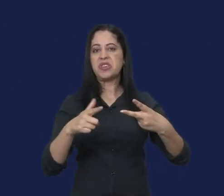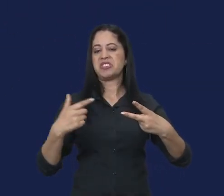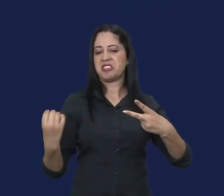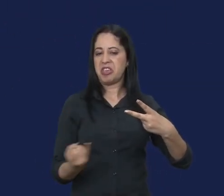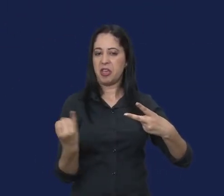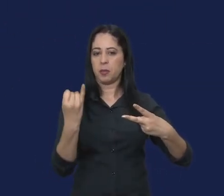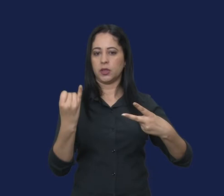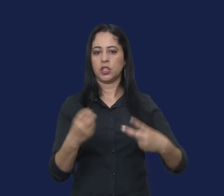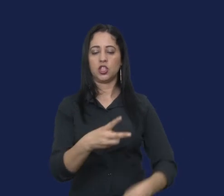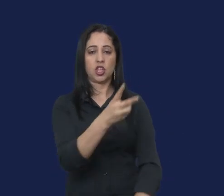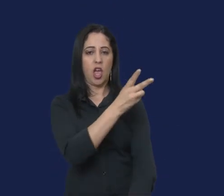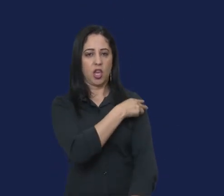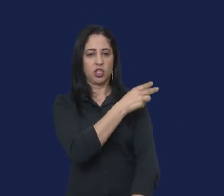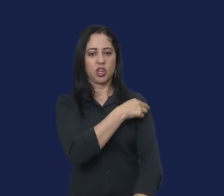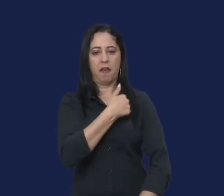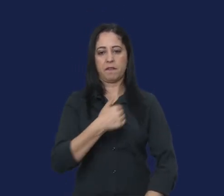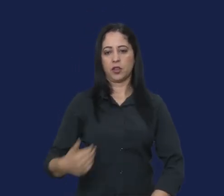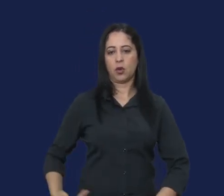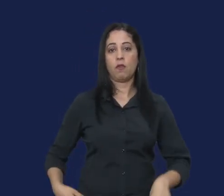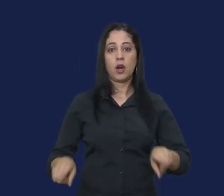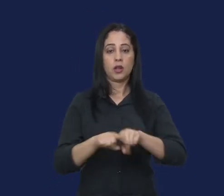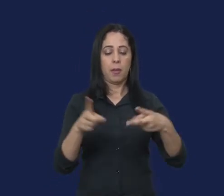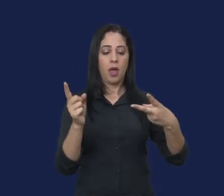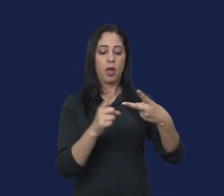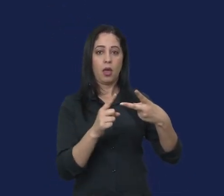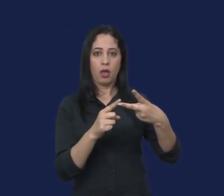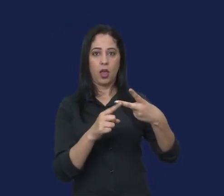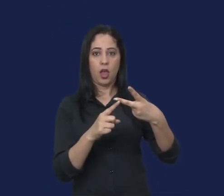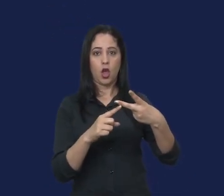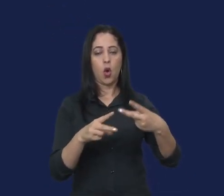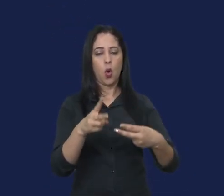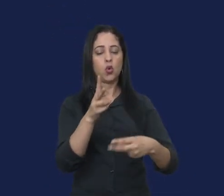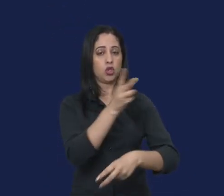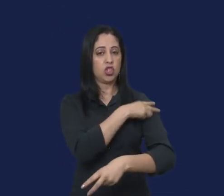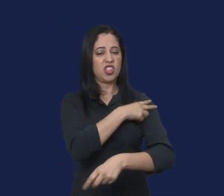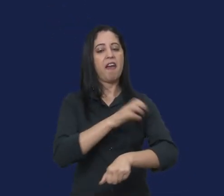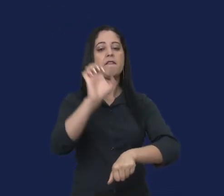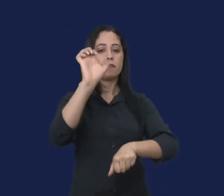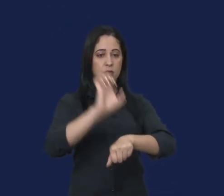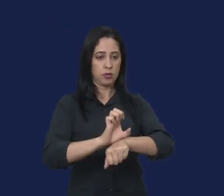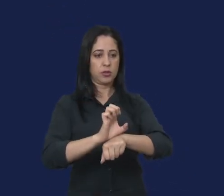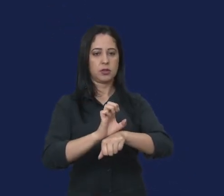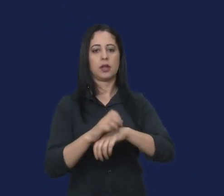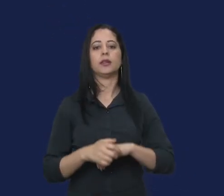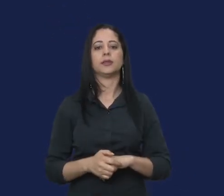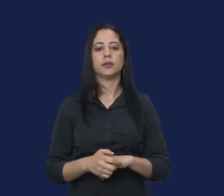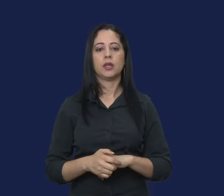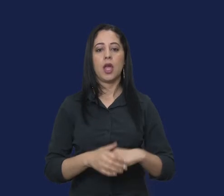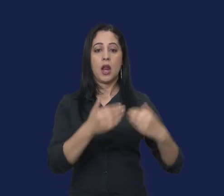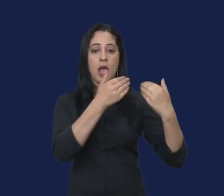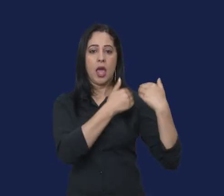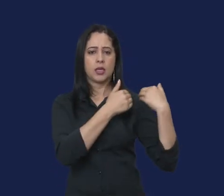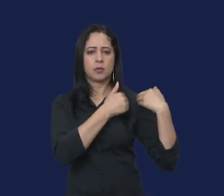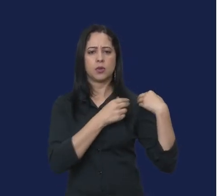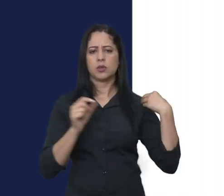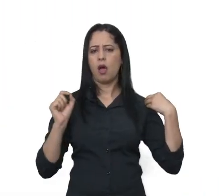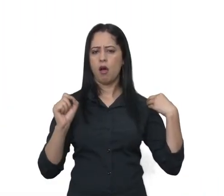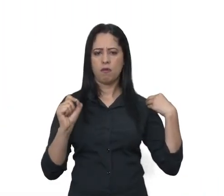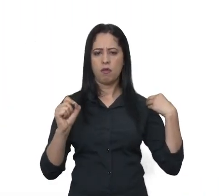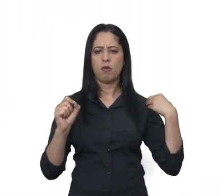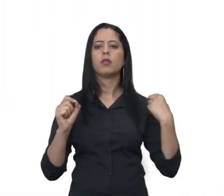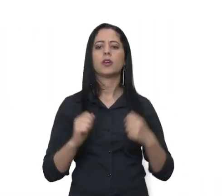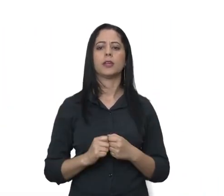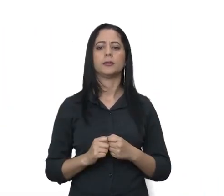é chefe de governo e chefe de estado como chefe de governo ele é responsável por ações e decisões do cotidiano da política